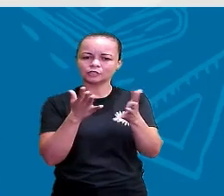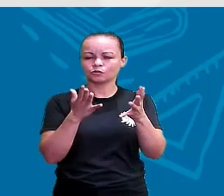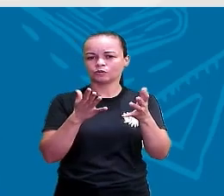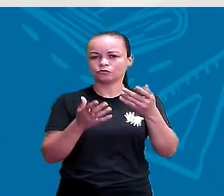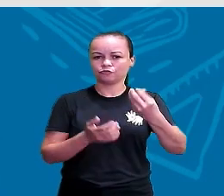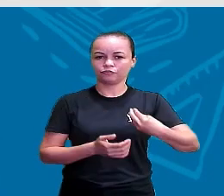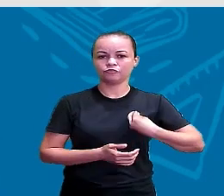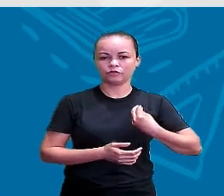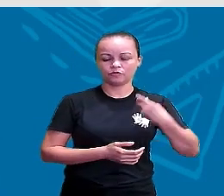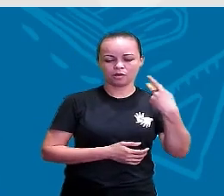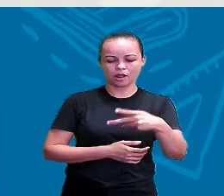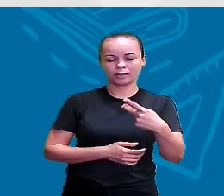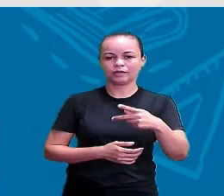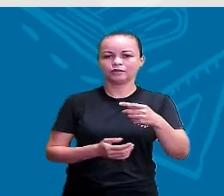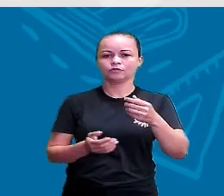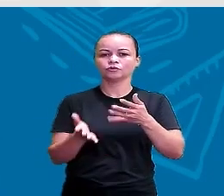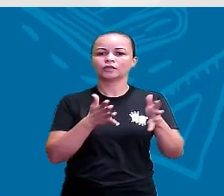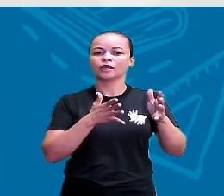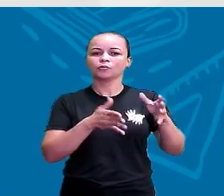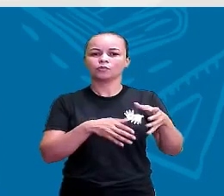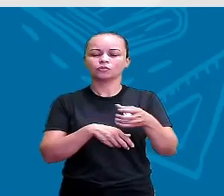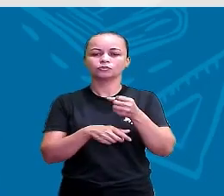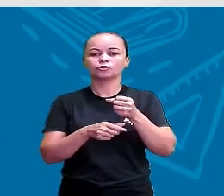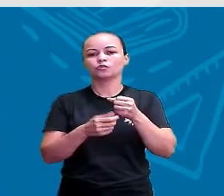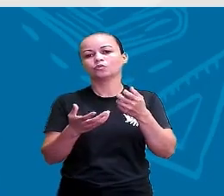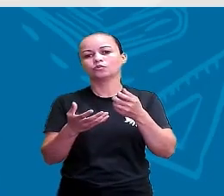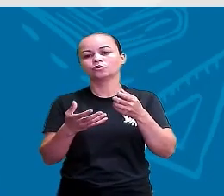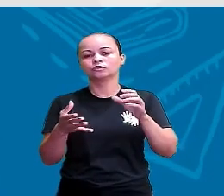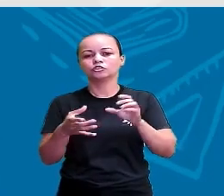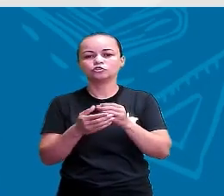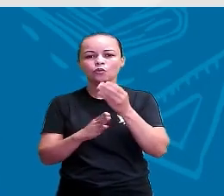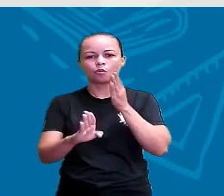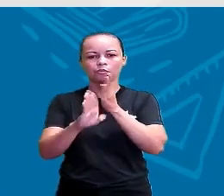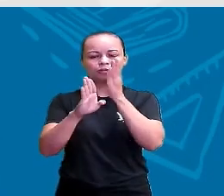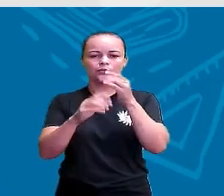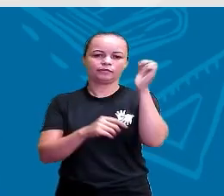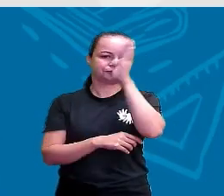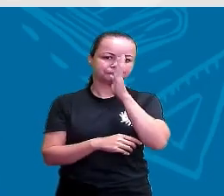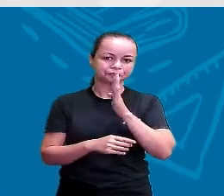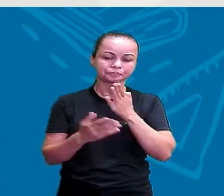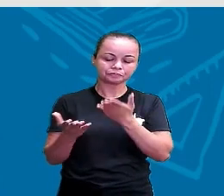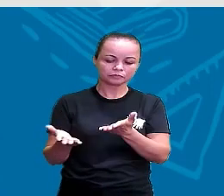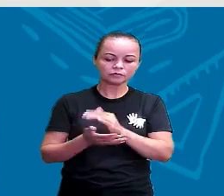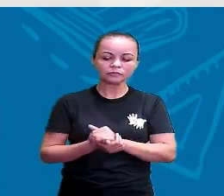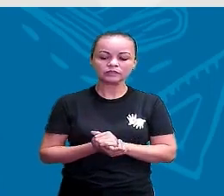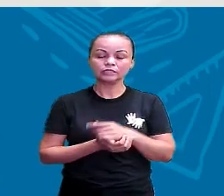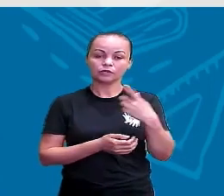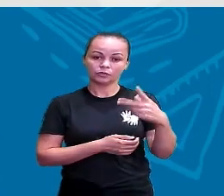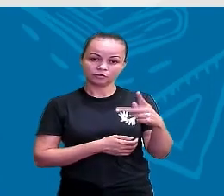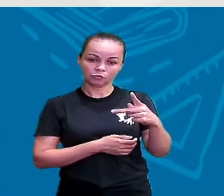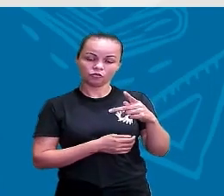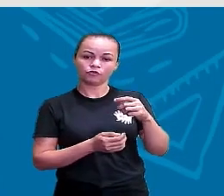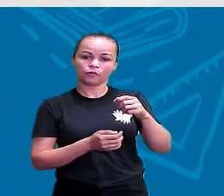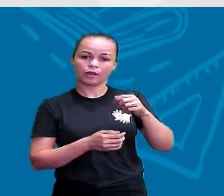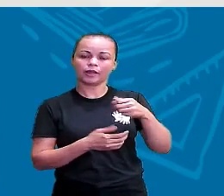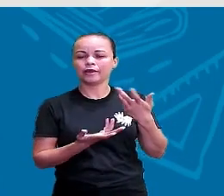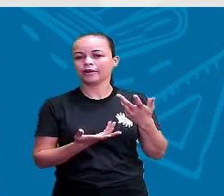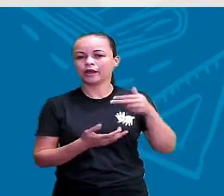descobrimento, lembra? Então, esse povo, eles eram considerados nômades porque eles iam de